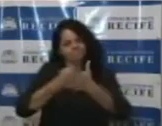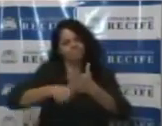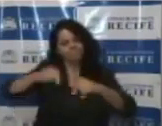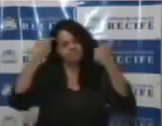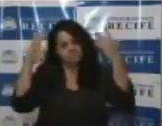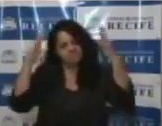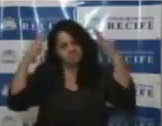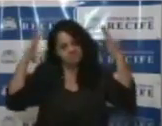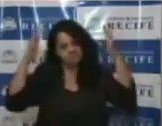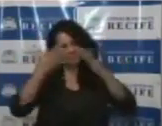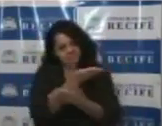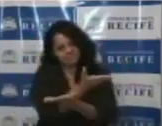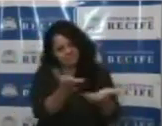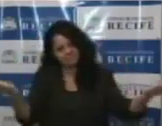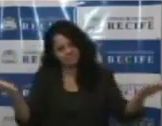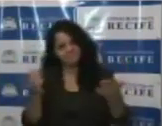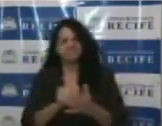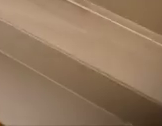Obrigada.